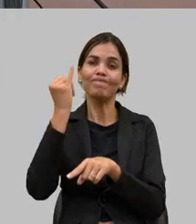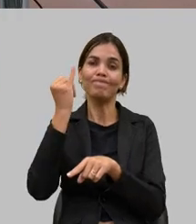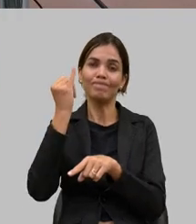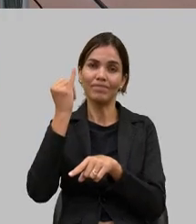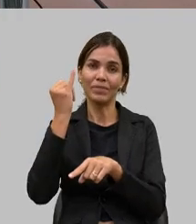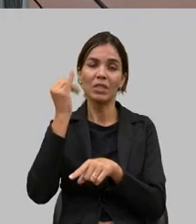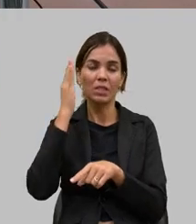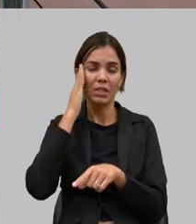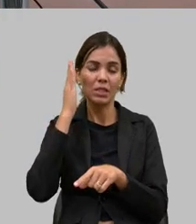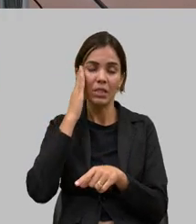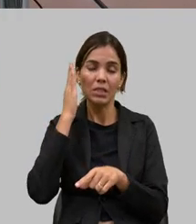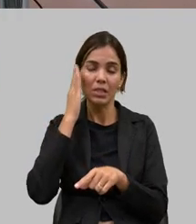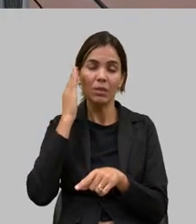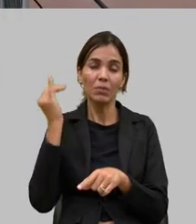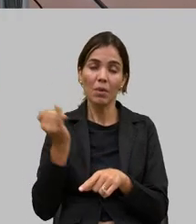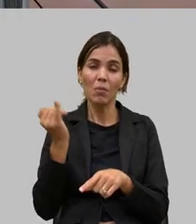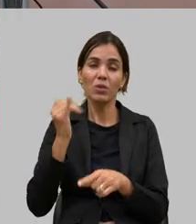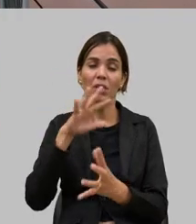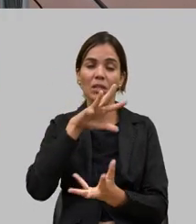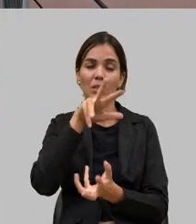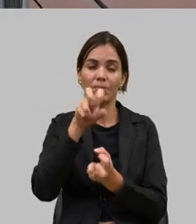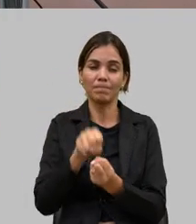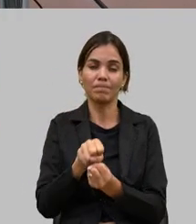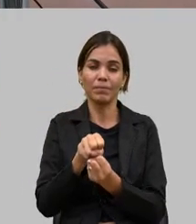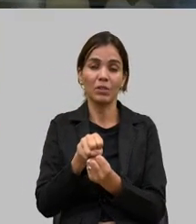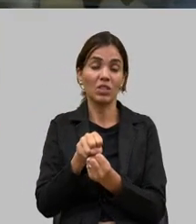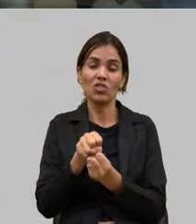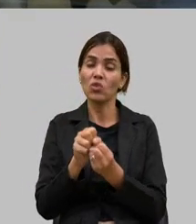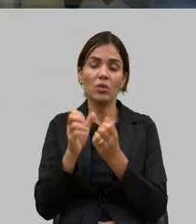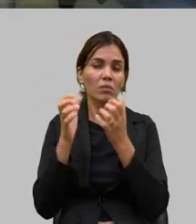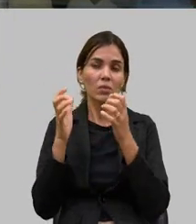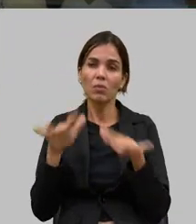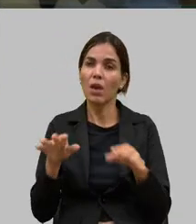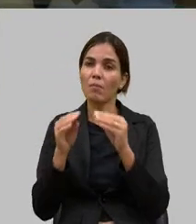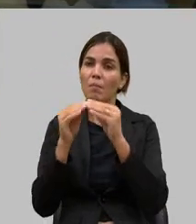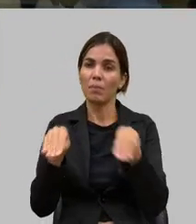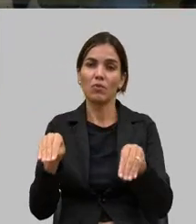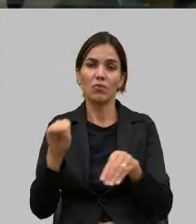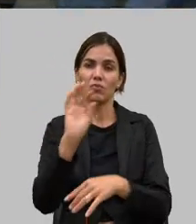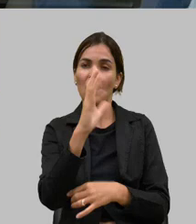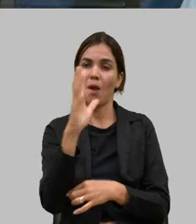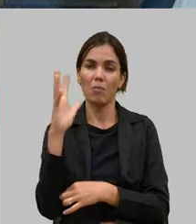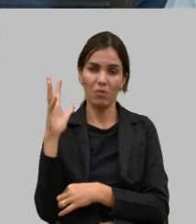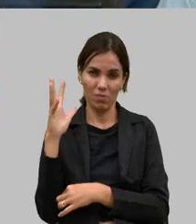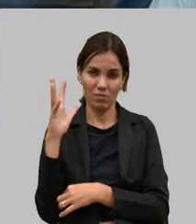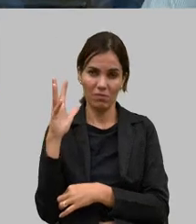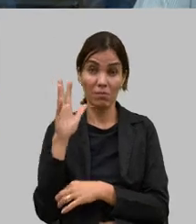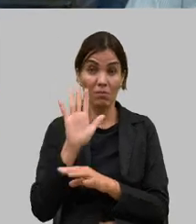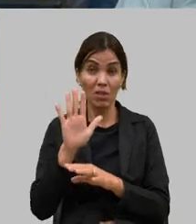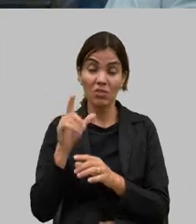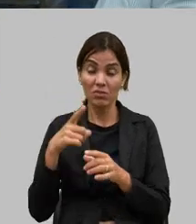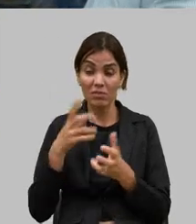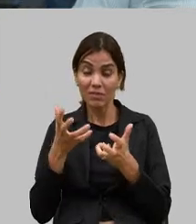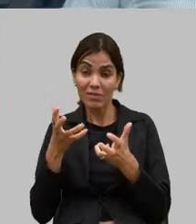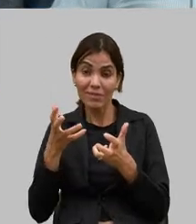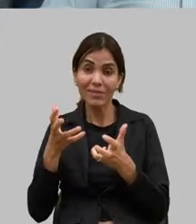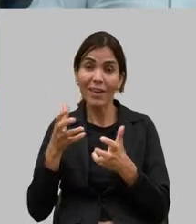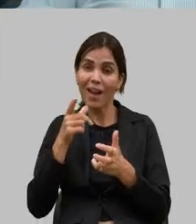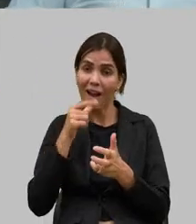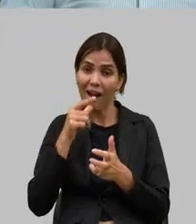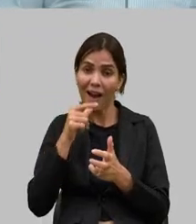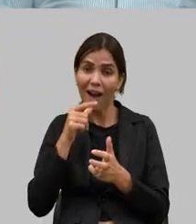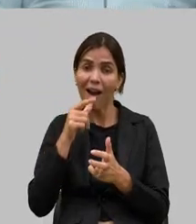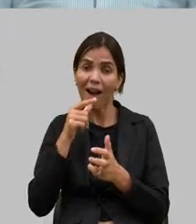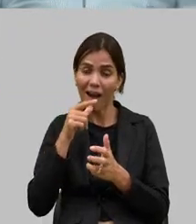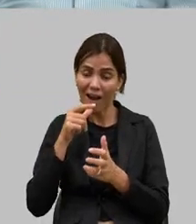sustentabilidade mas nós não queremos degradar o meio ambiente nós queremos reservar água para termos mais nascentes para termos condição